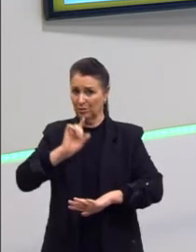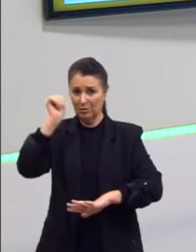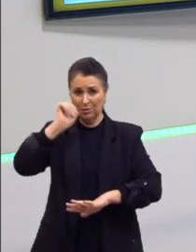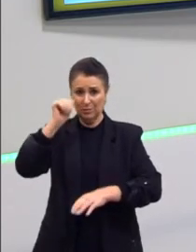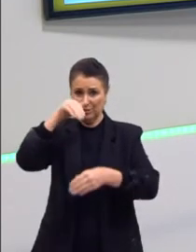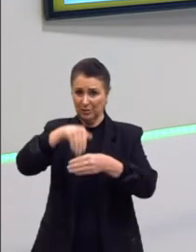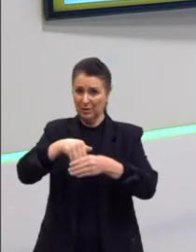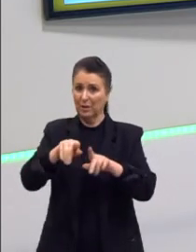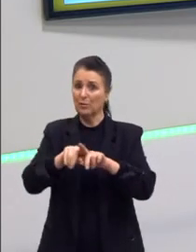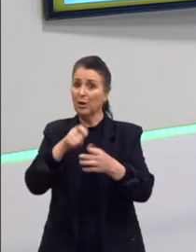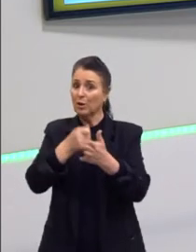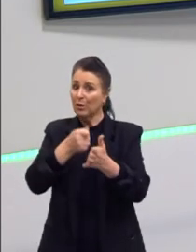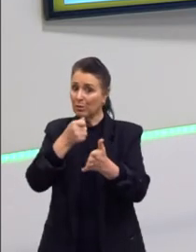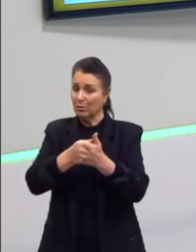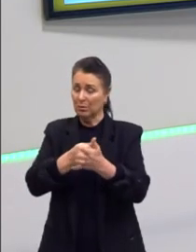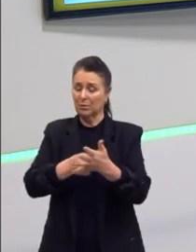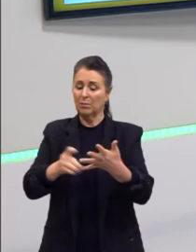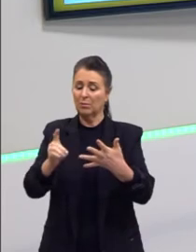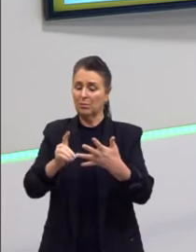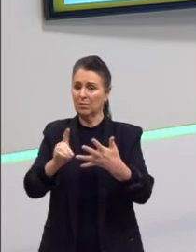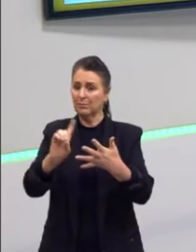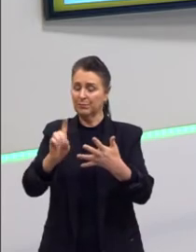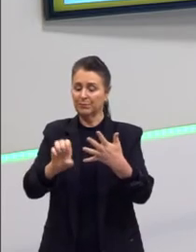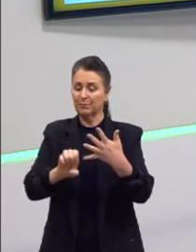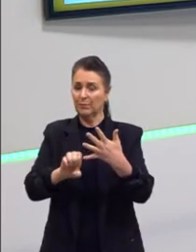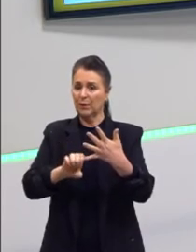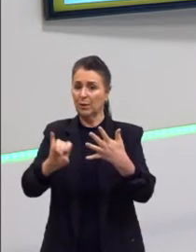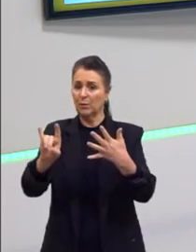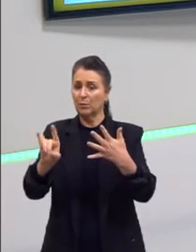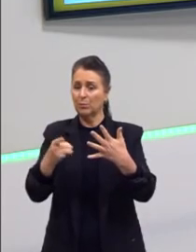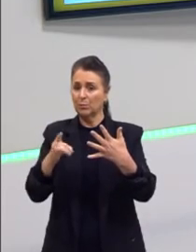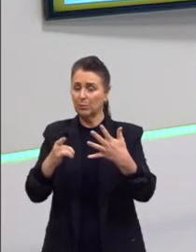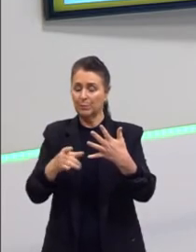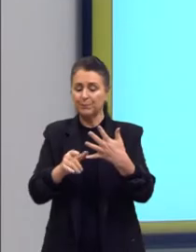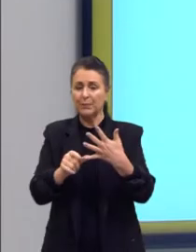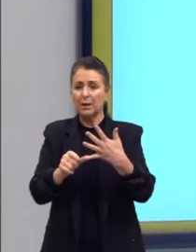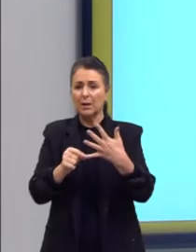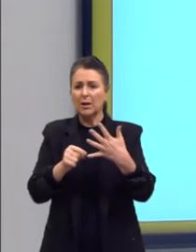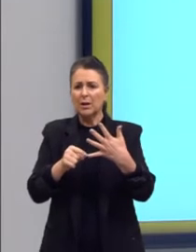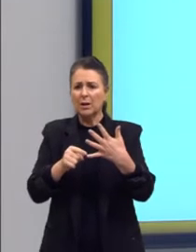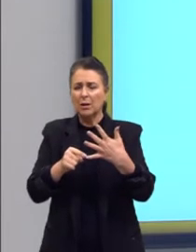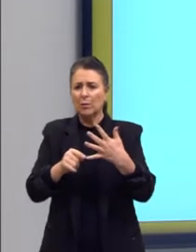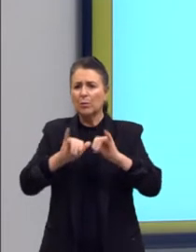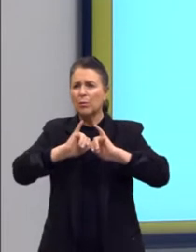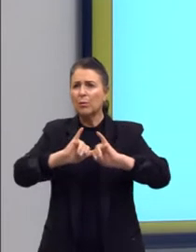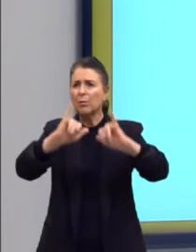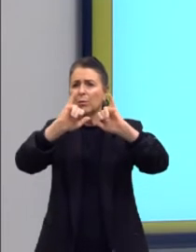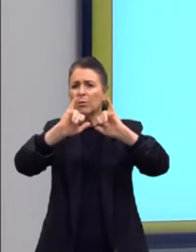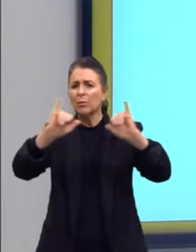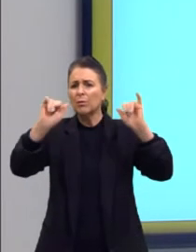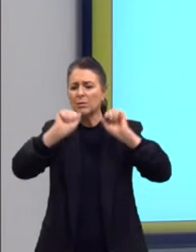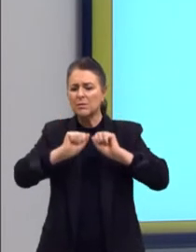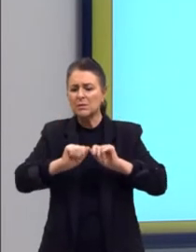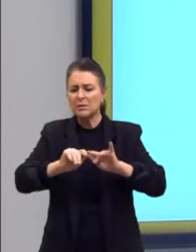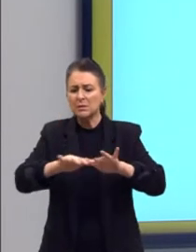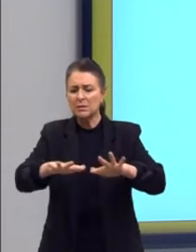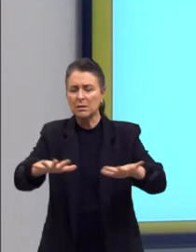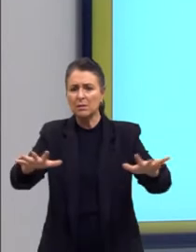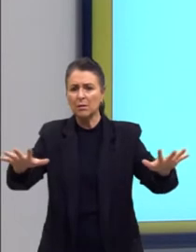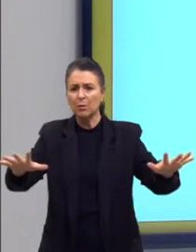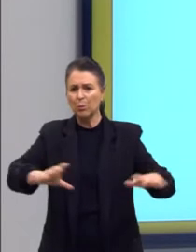também não é essa a opção. A opção E, a última, uma campanha de extensão da cidadania.